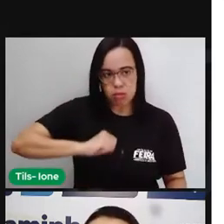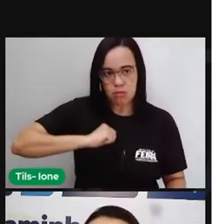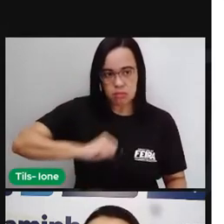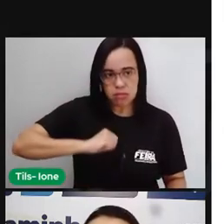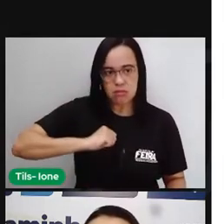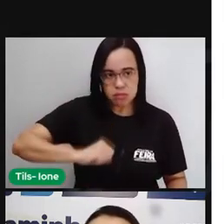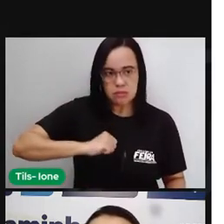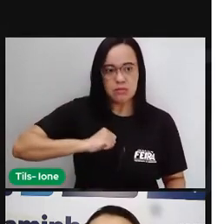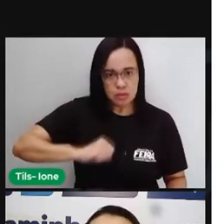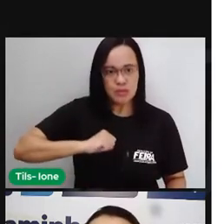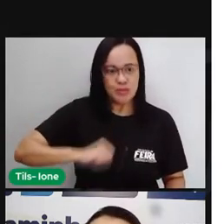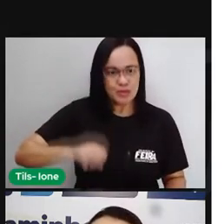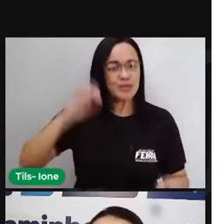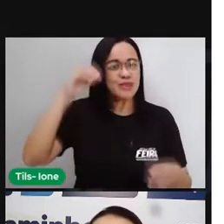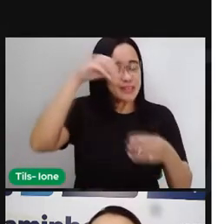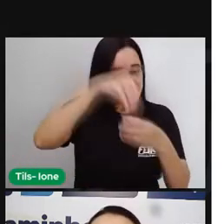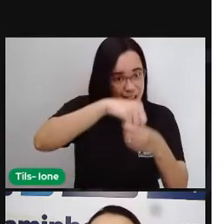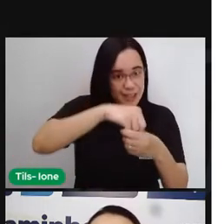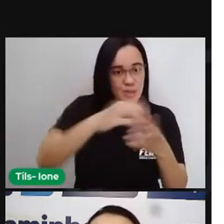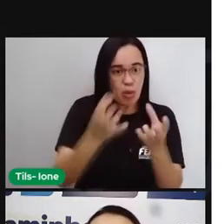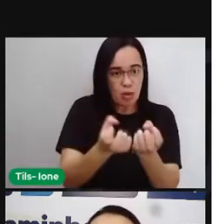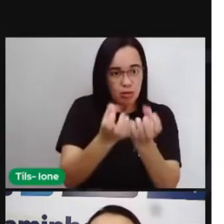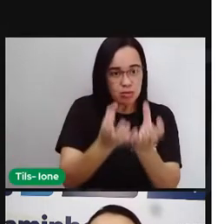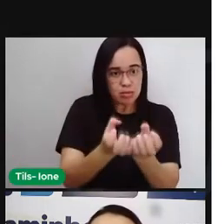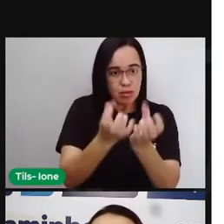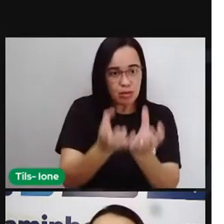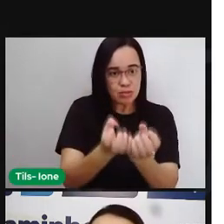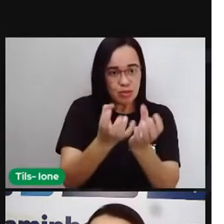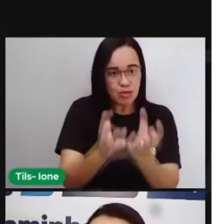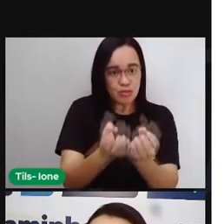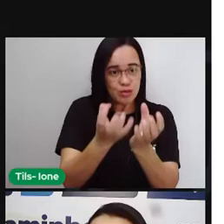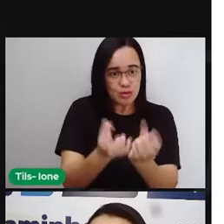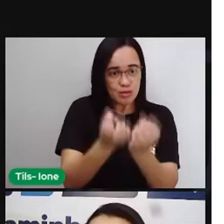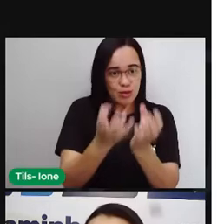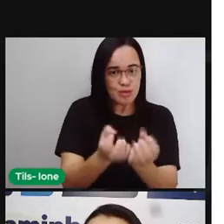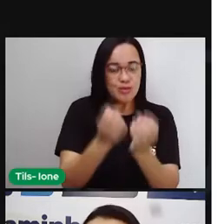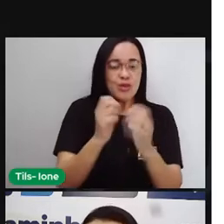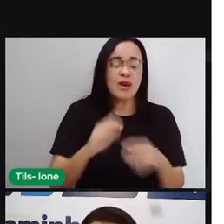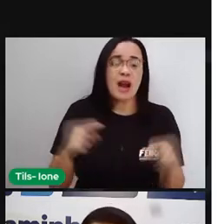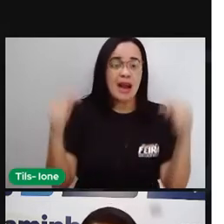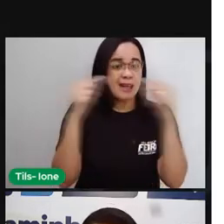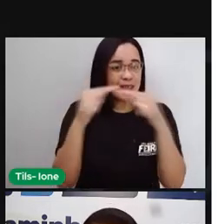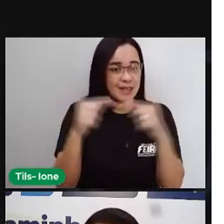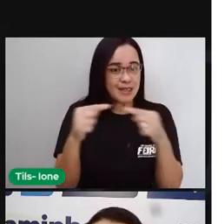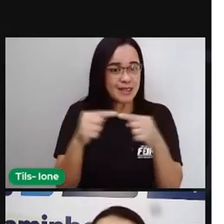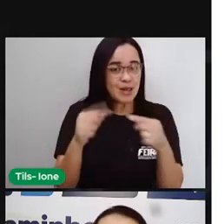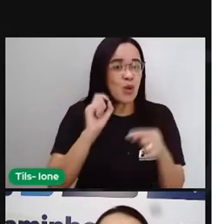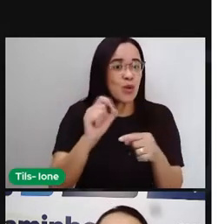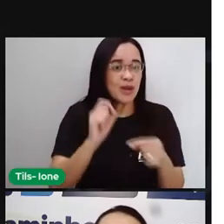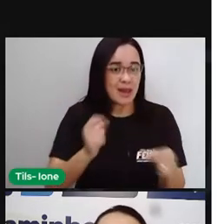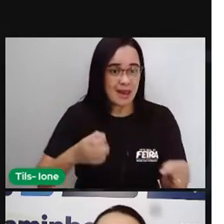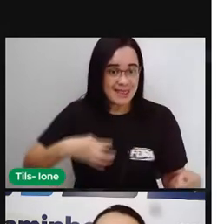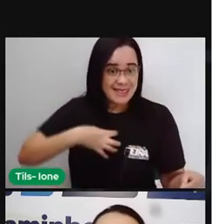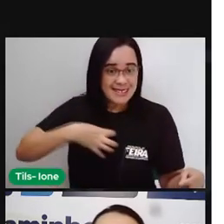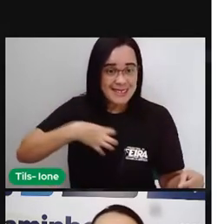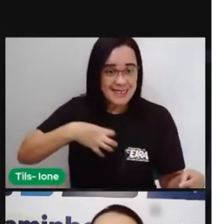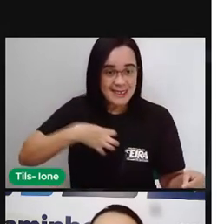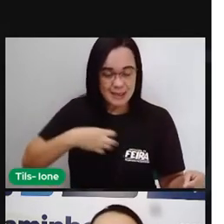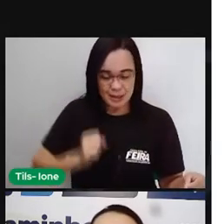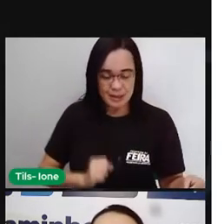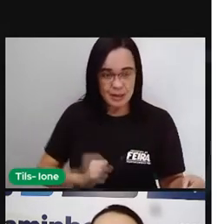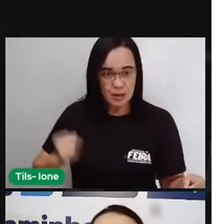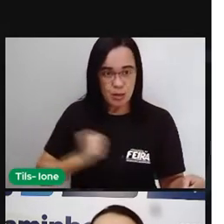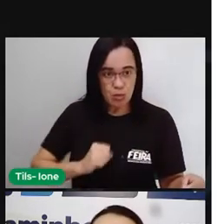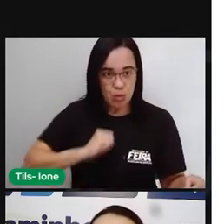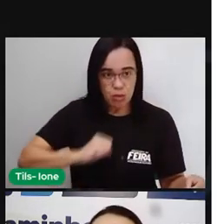é composto aí de músculo, bombeando, por isso que a gente sente aí o coração batendo, não é? Porque ele está aí